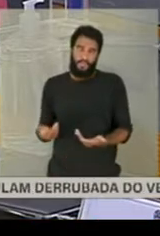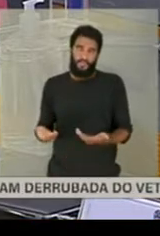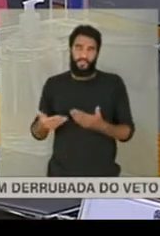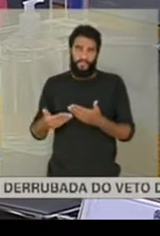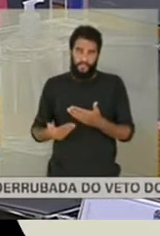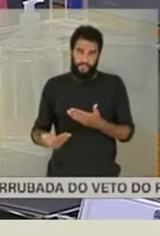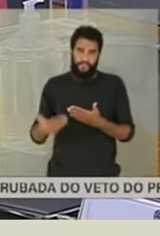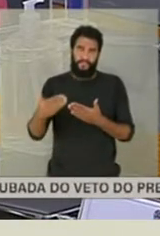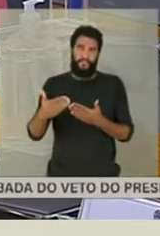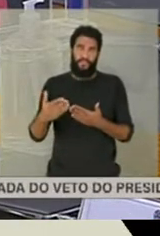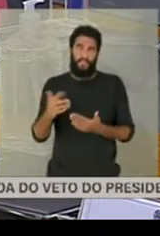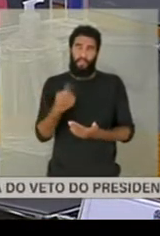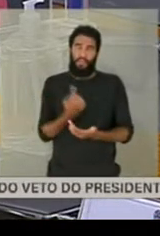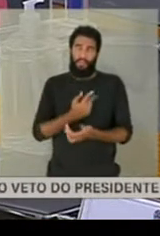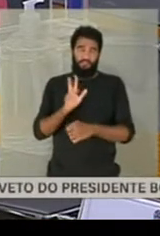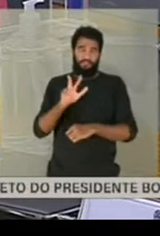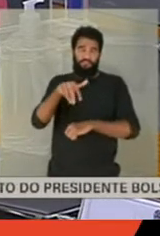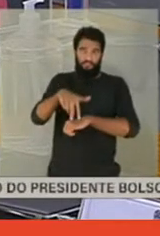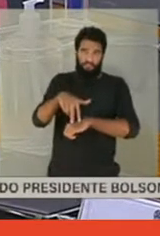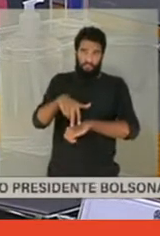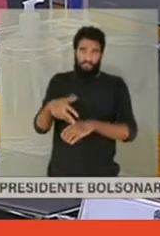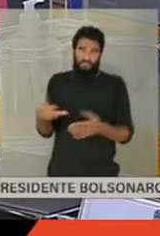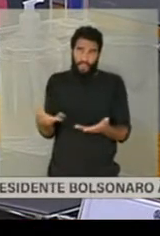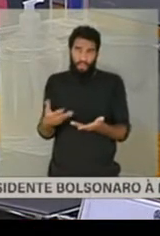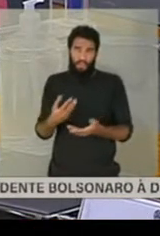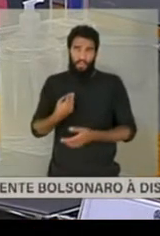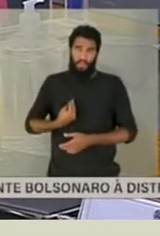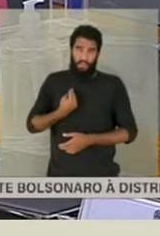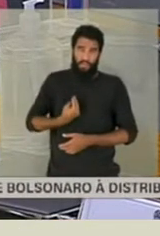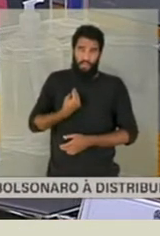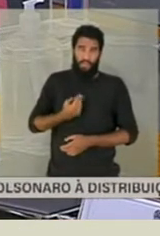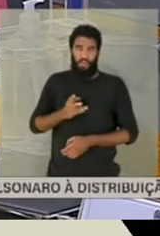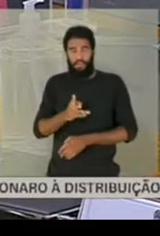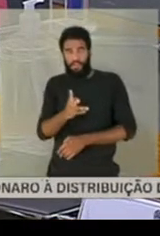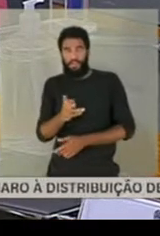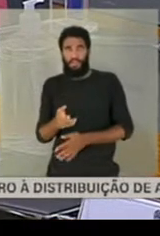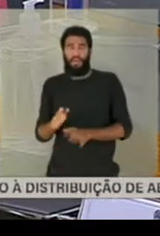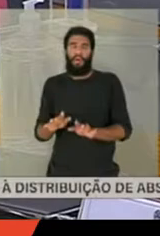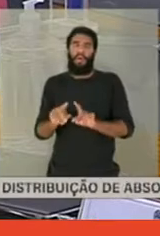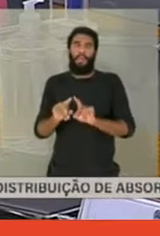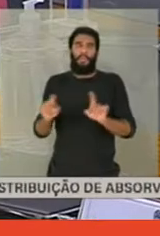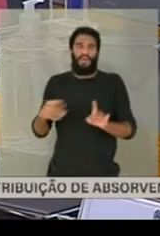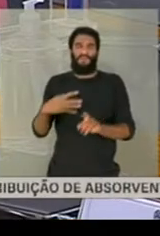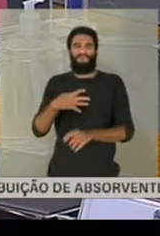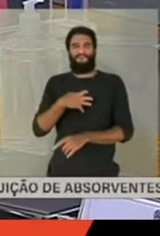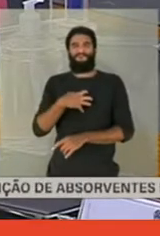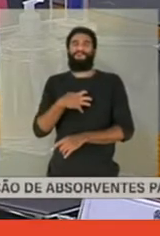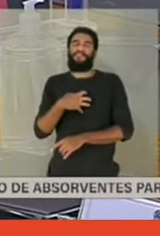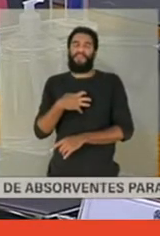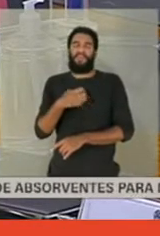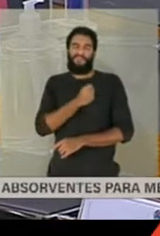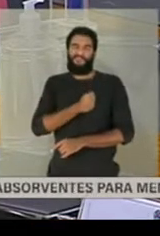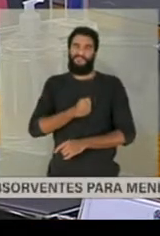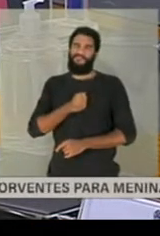a gente está aqui agora, né? Vivendo, continuamos vivendo. Mas a gente sentiu muito essa falta.